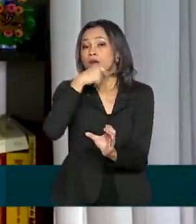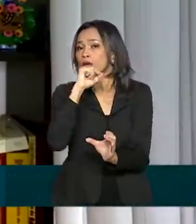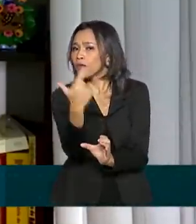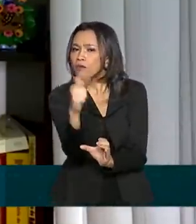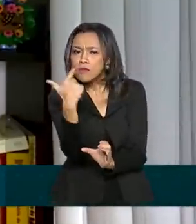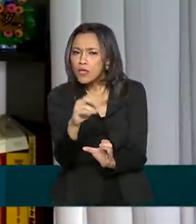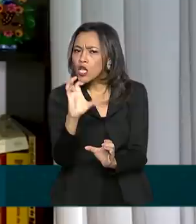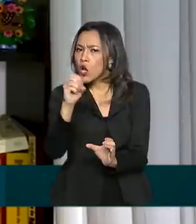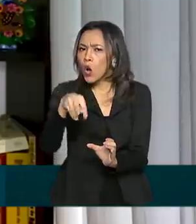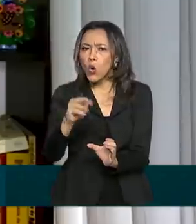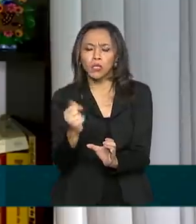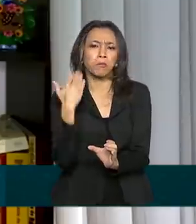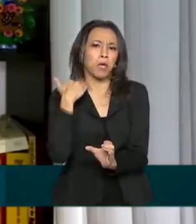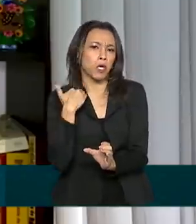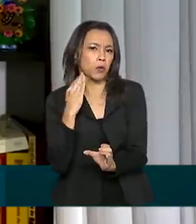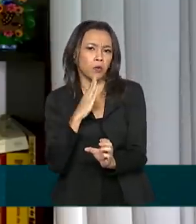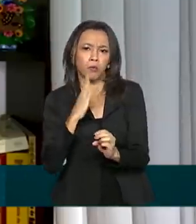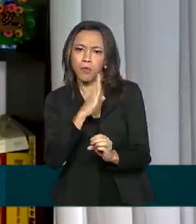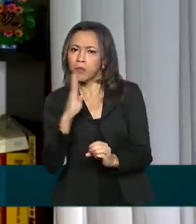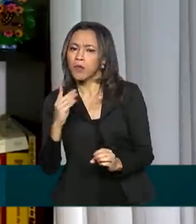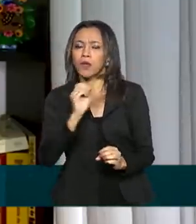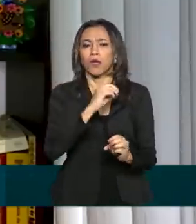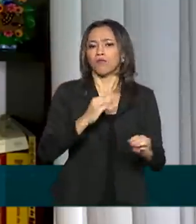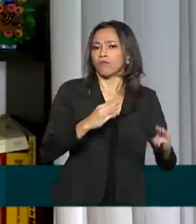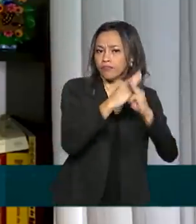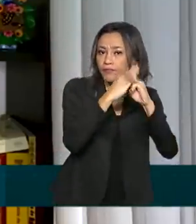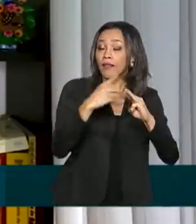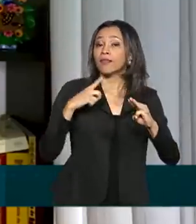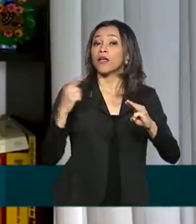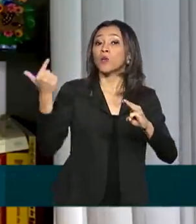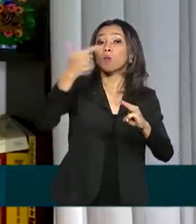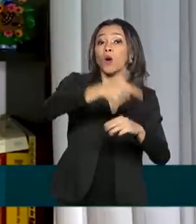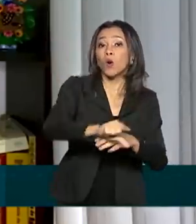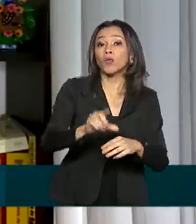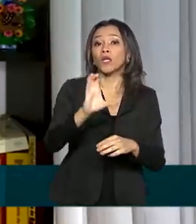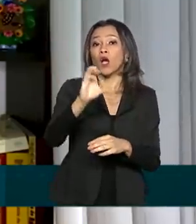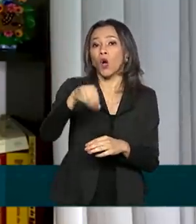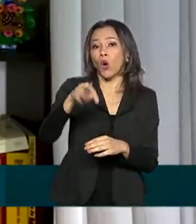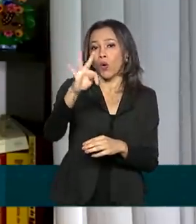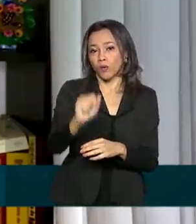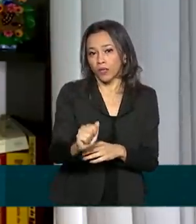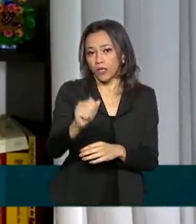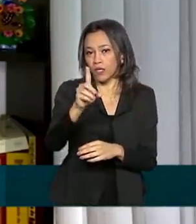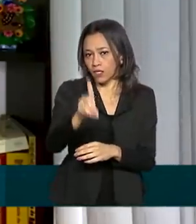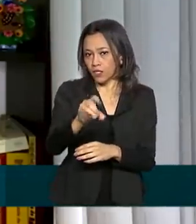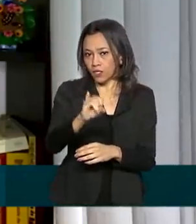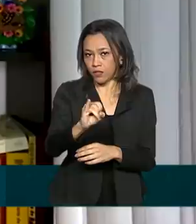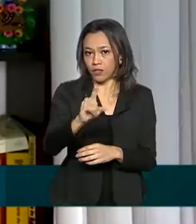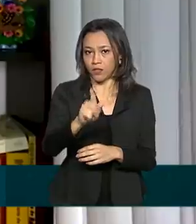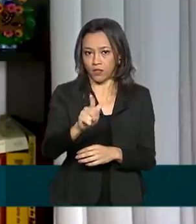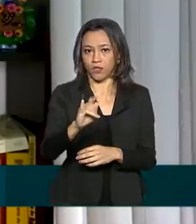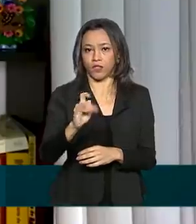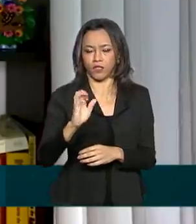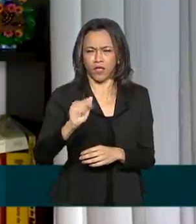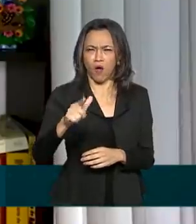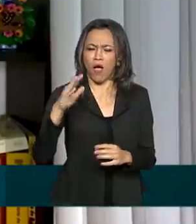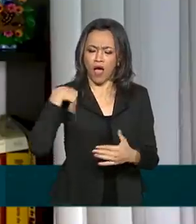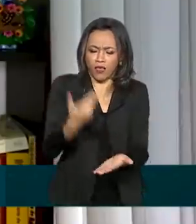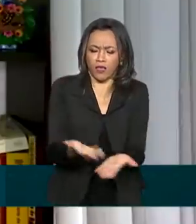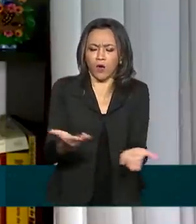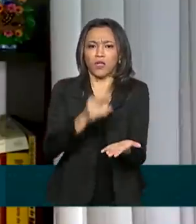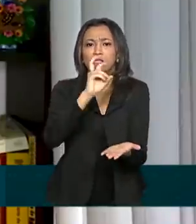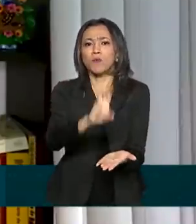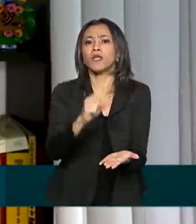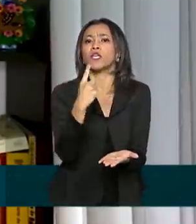em um desses dois bancos recebe o depósito em uma conta digital. Até o momento, são mais de R 51 bilhões